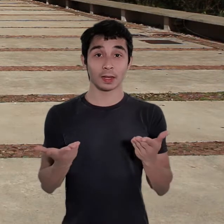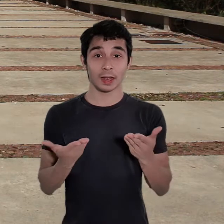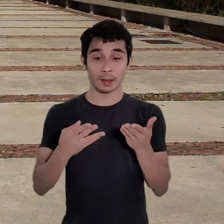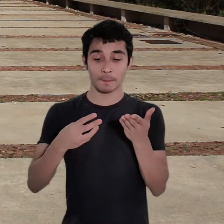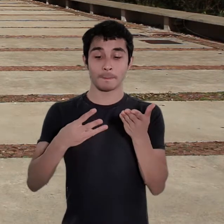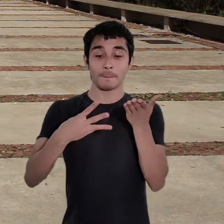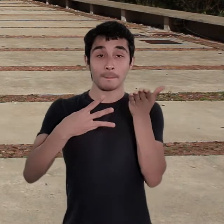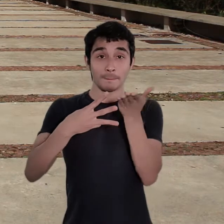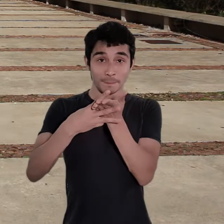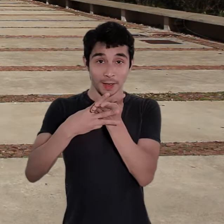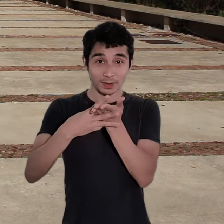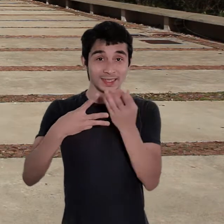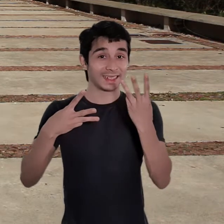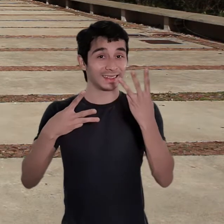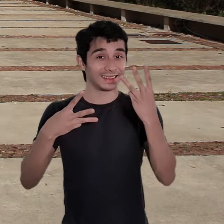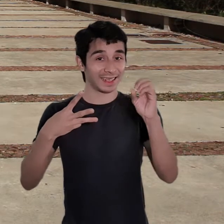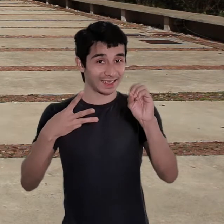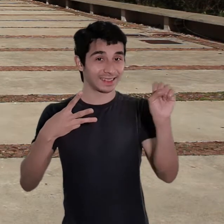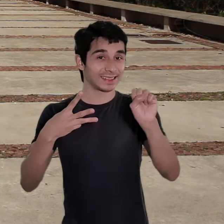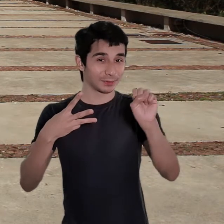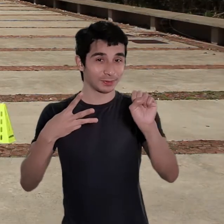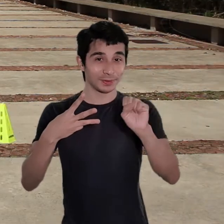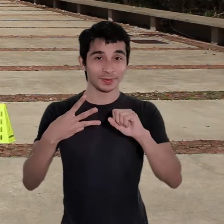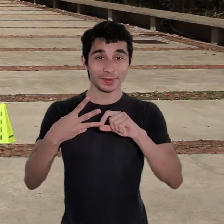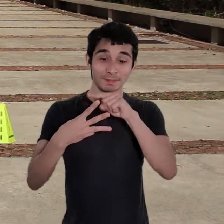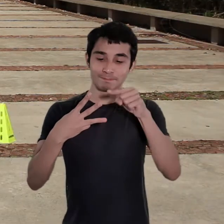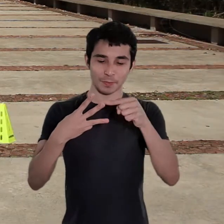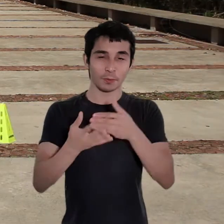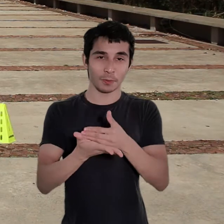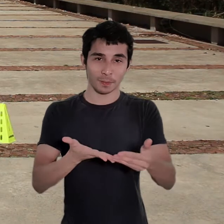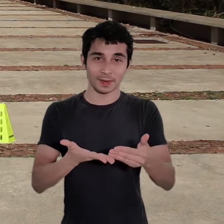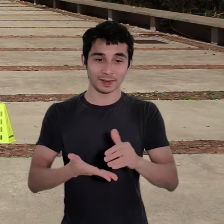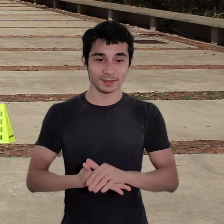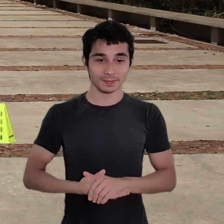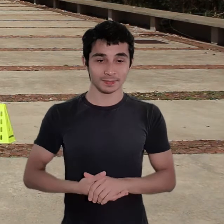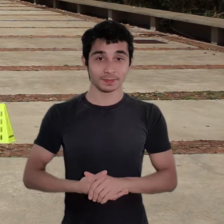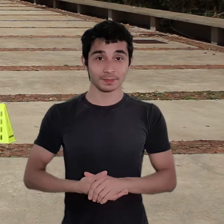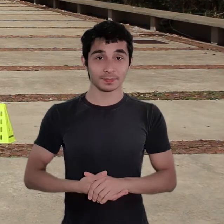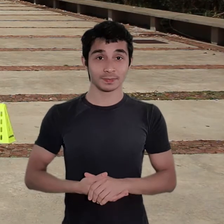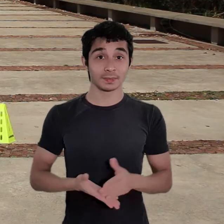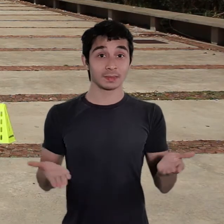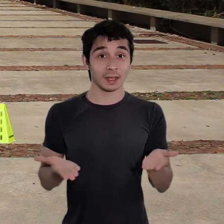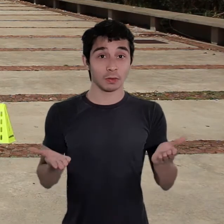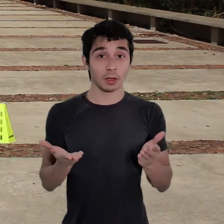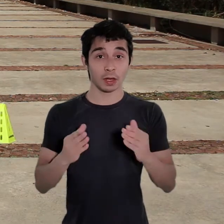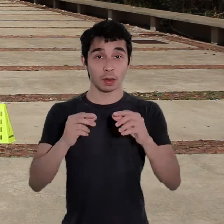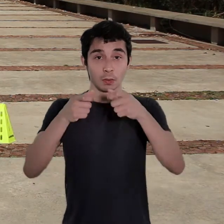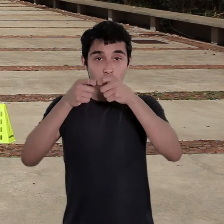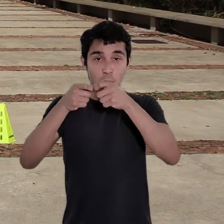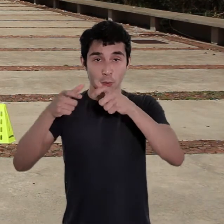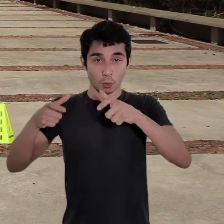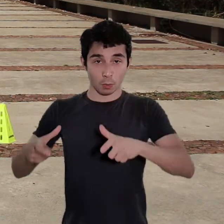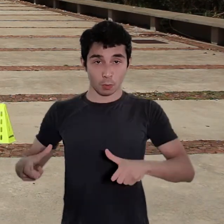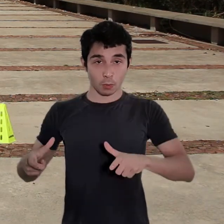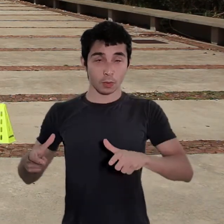Agora, 30 segundos de intervalo para a próxima série. Muito bem! Para esse exercício, a gente colocou os cones ou o